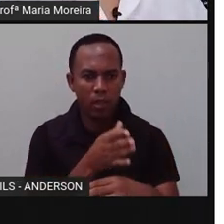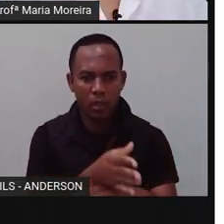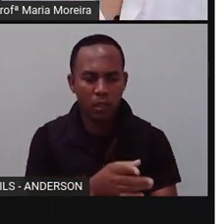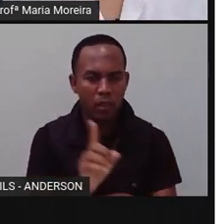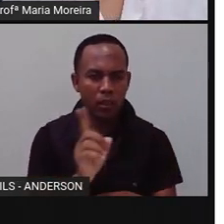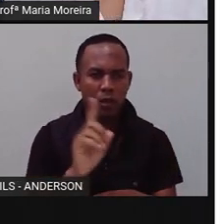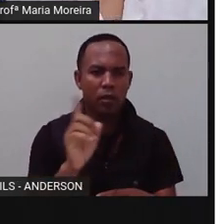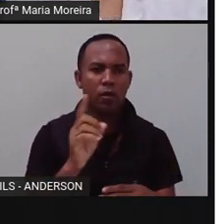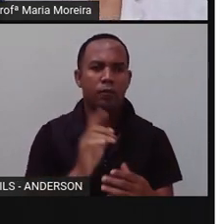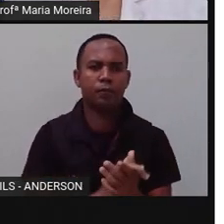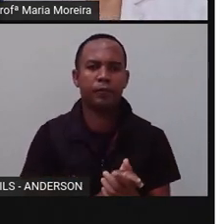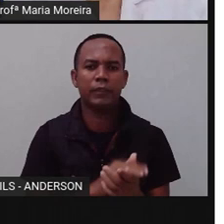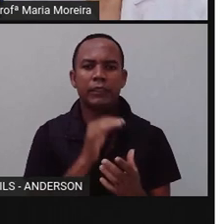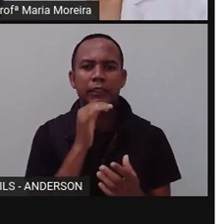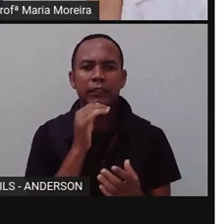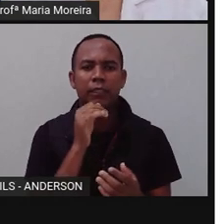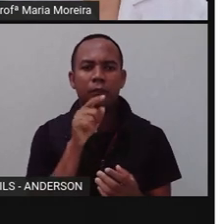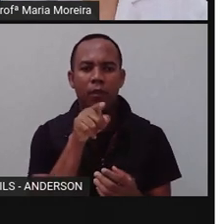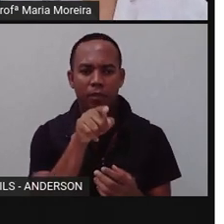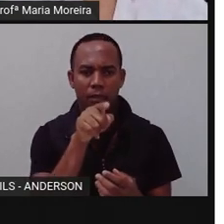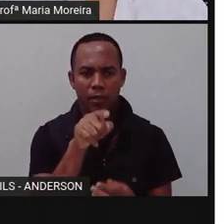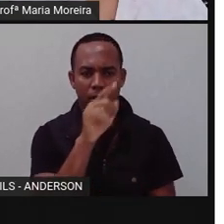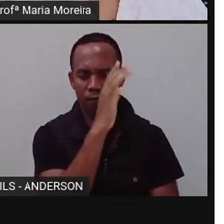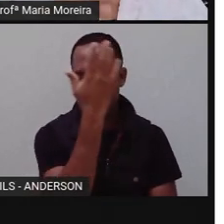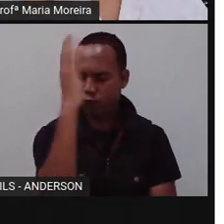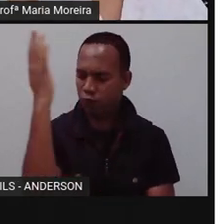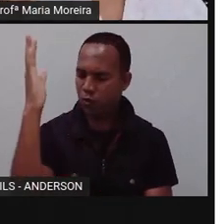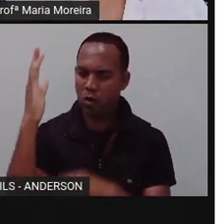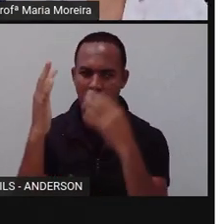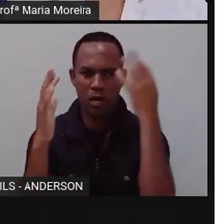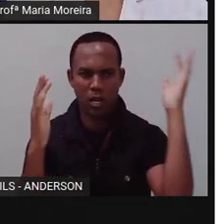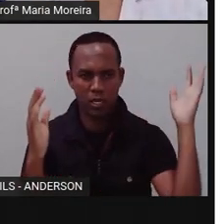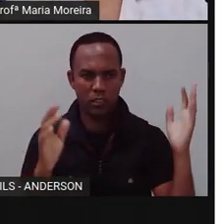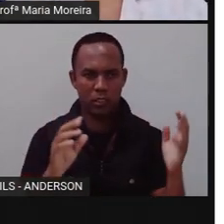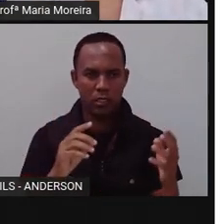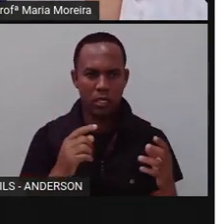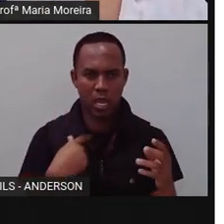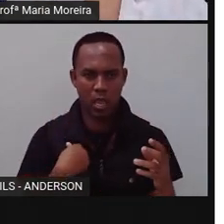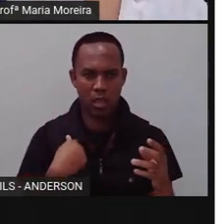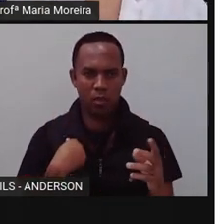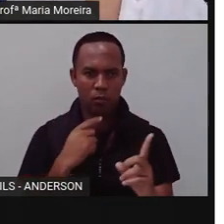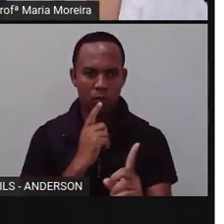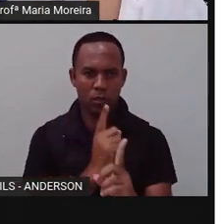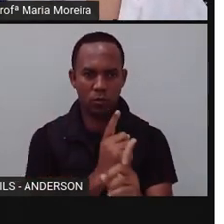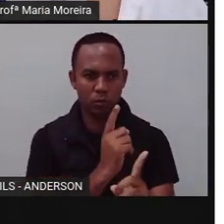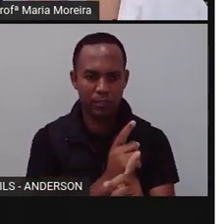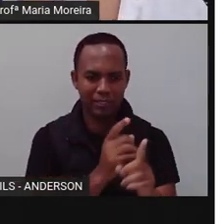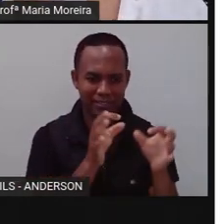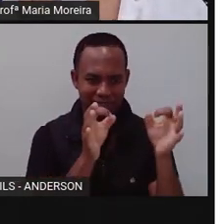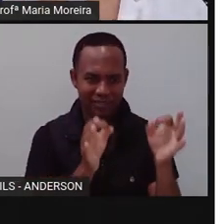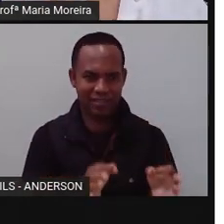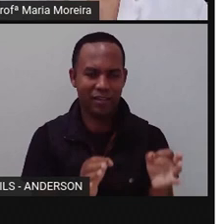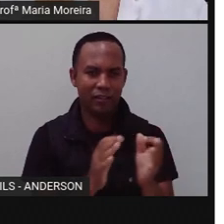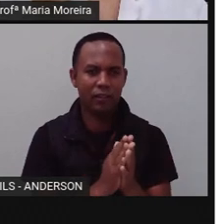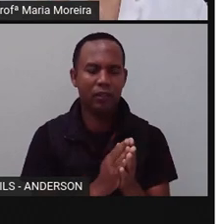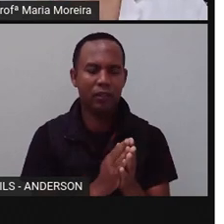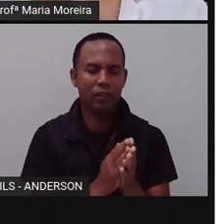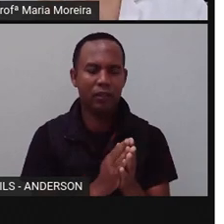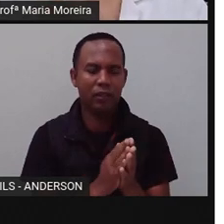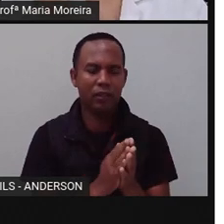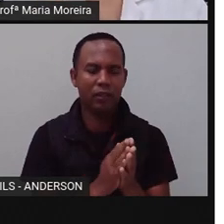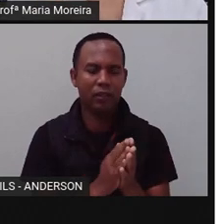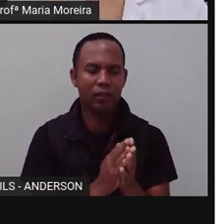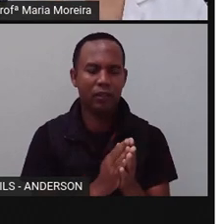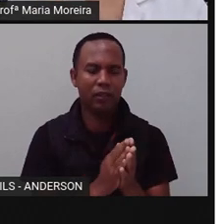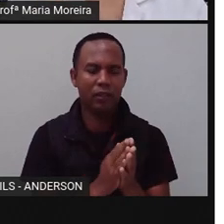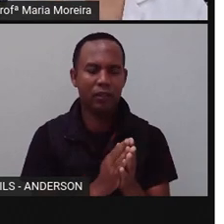Tipo, a floresta, né? Ela foi o quê? A gente já encontrou ela prontinha, né? Então, ela foi quê? Feita